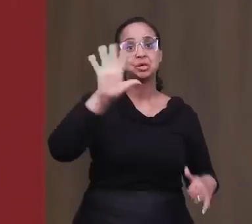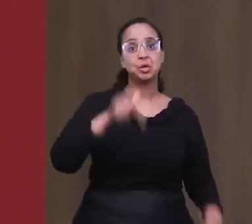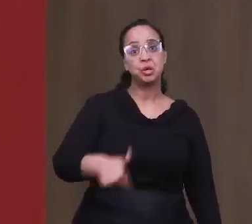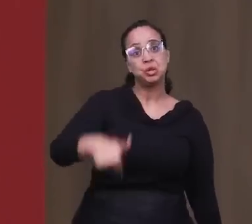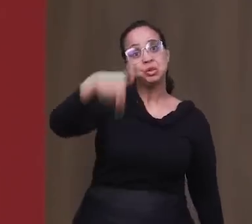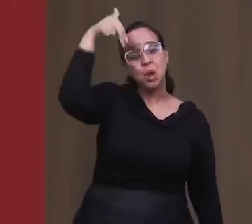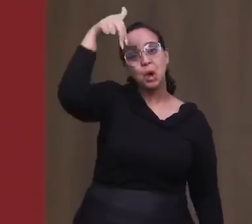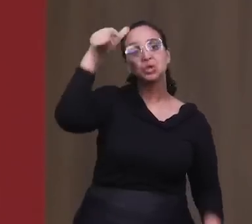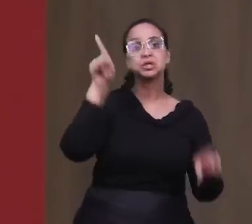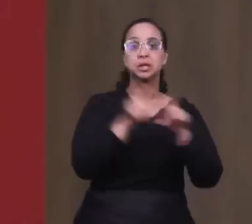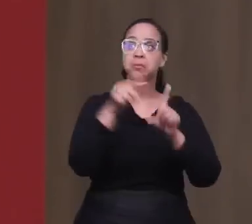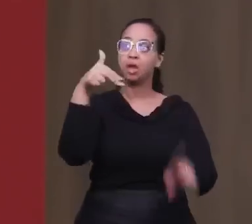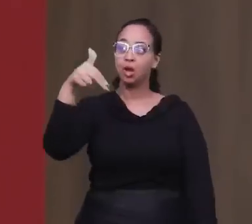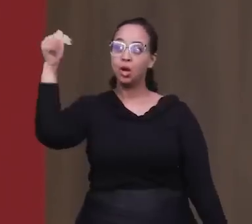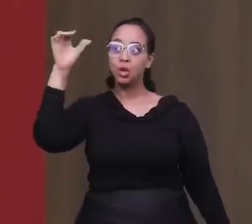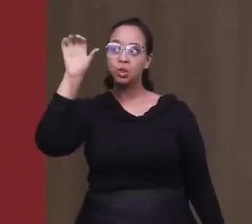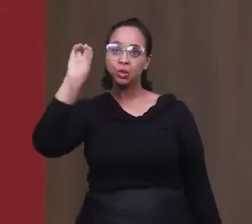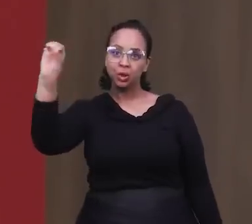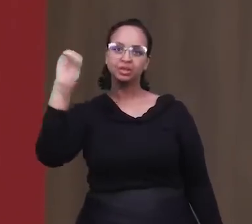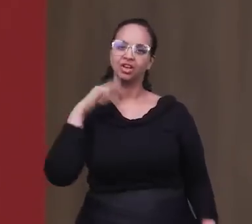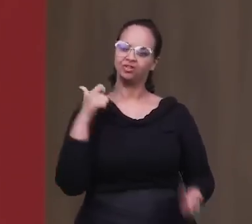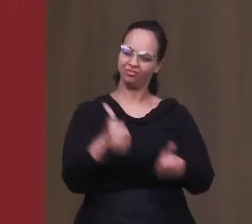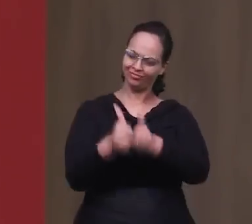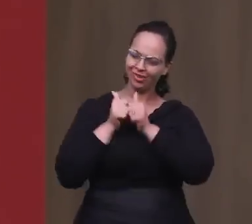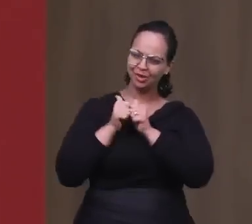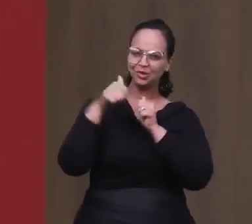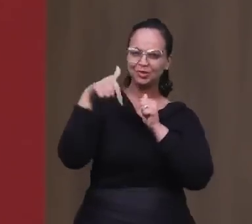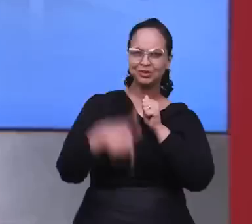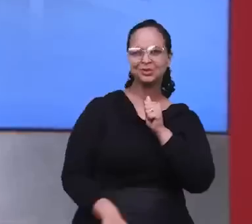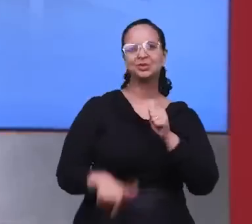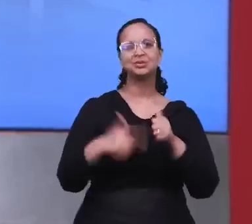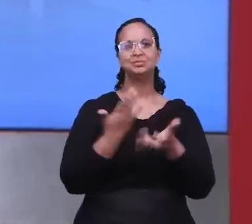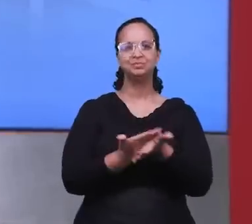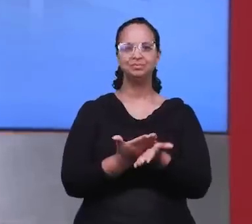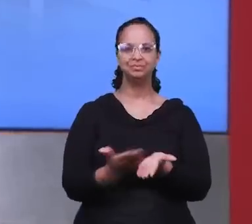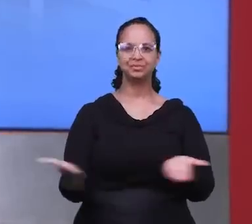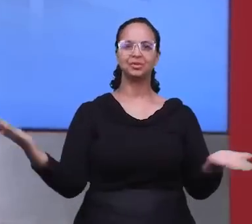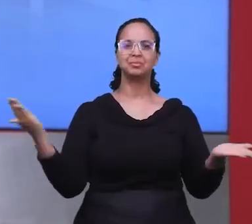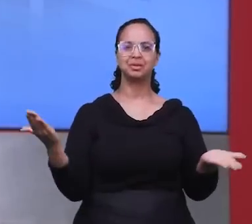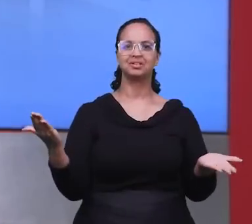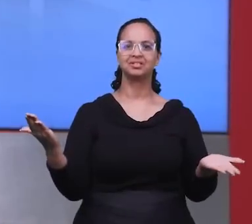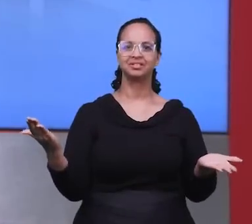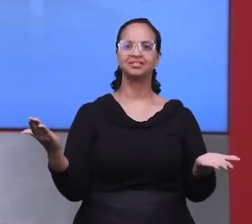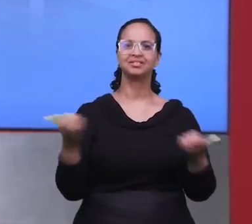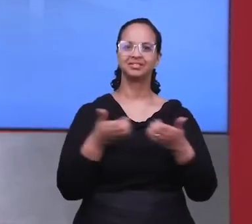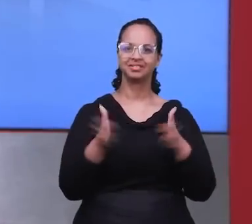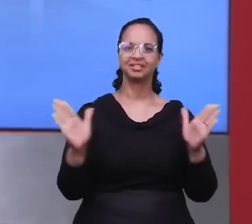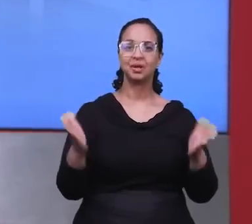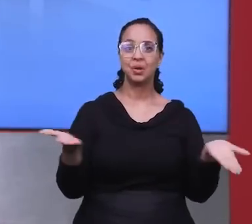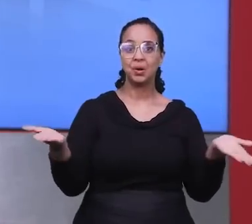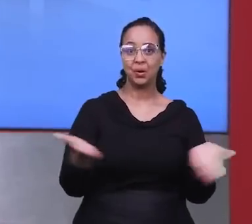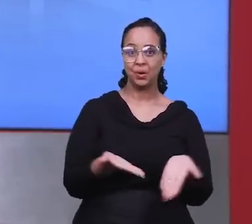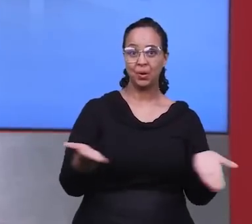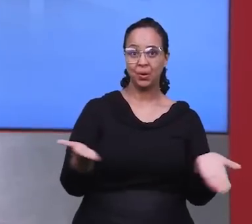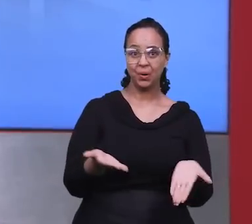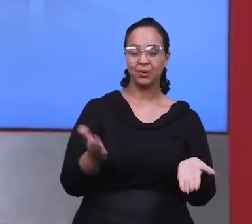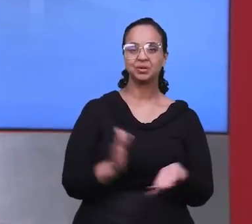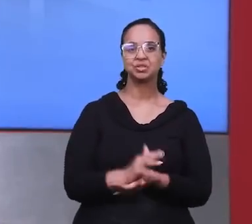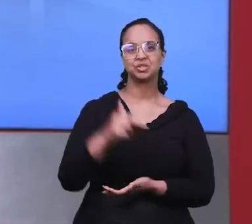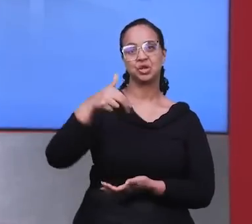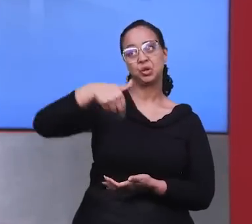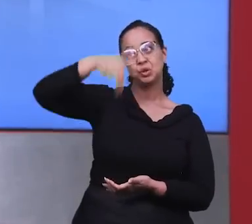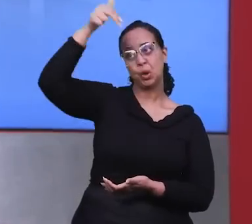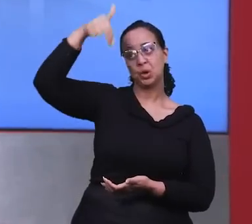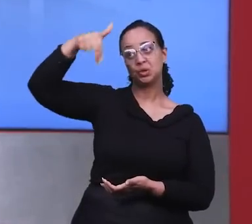norte e nordeste do país. Fica com a gente, A partir de agora, o Manai News está entrando no ar. Hoje,